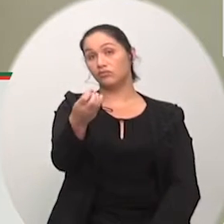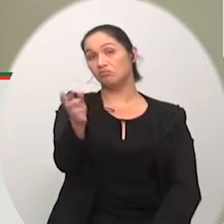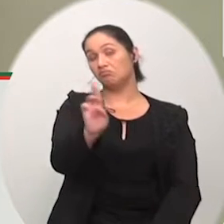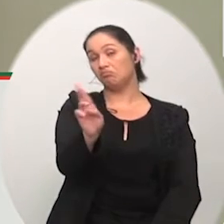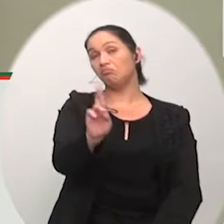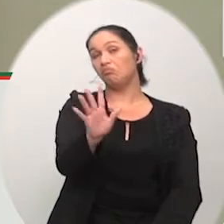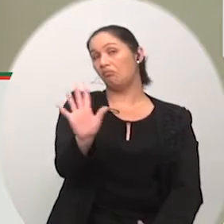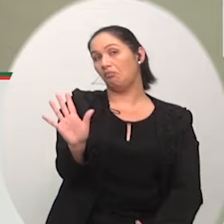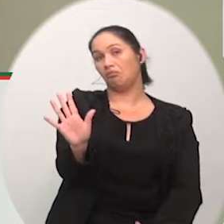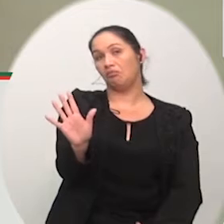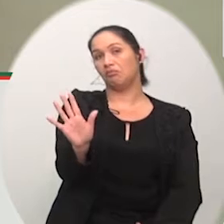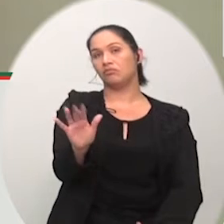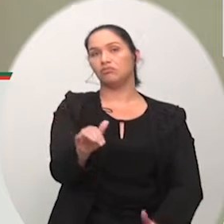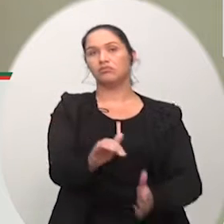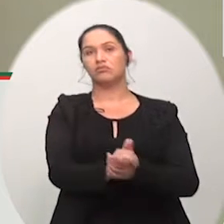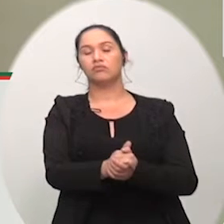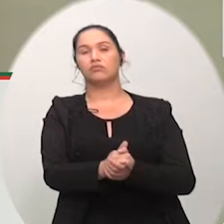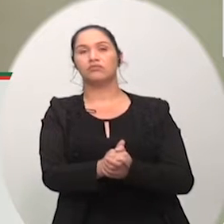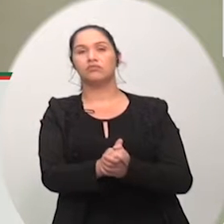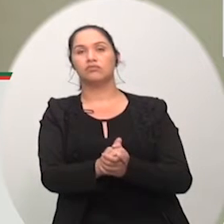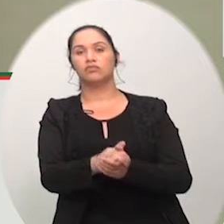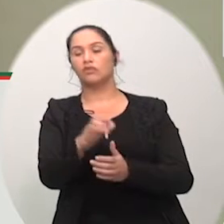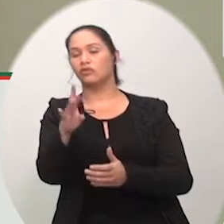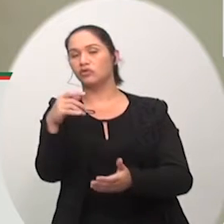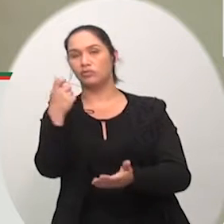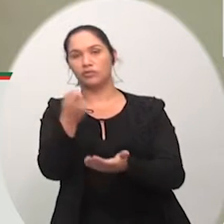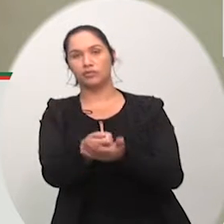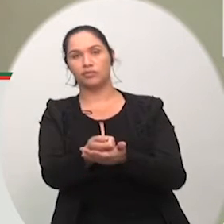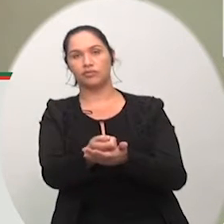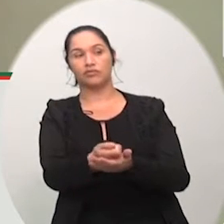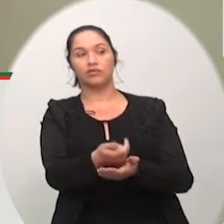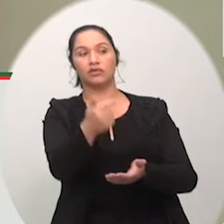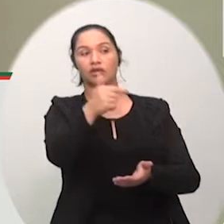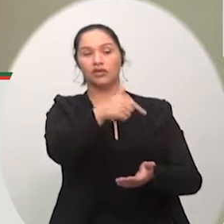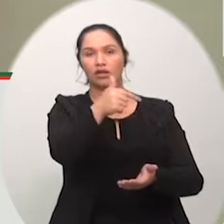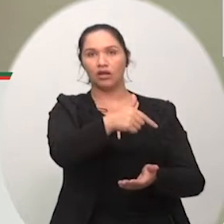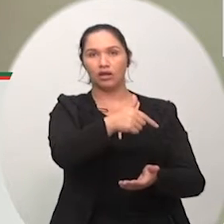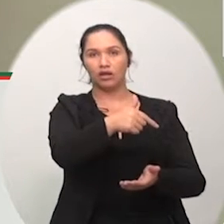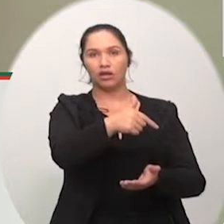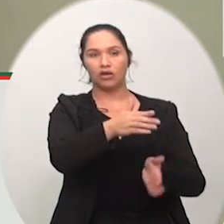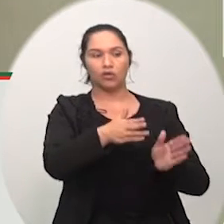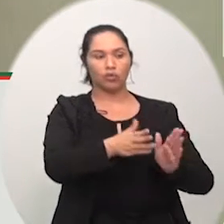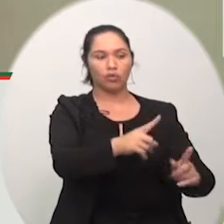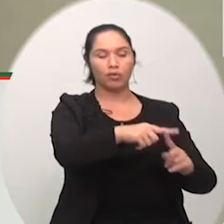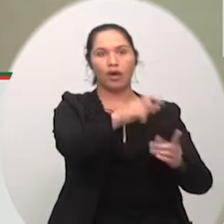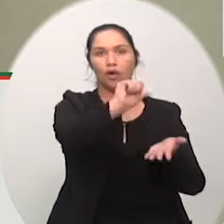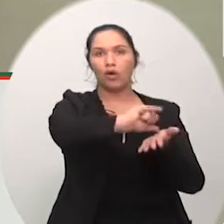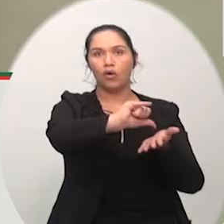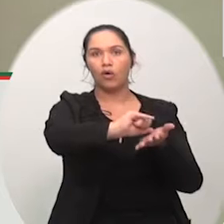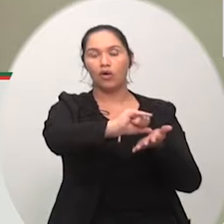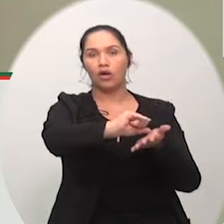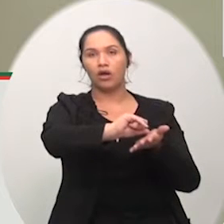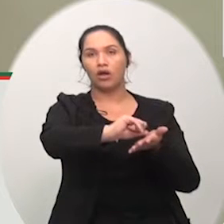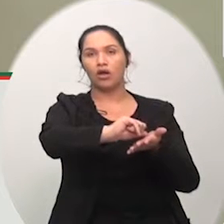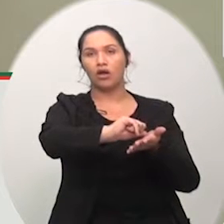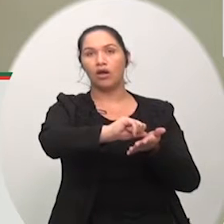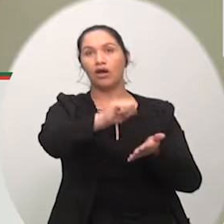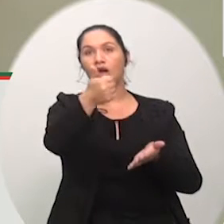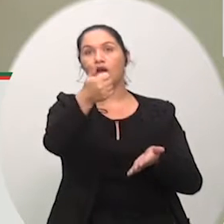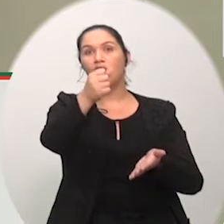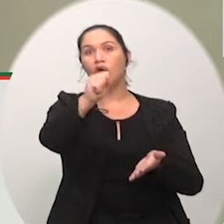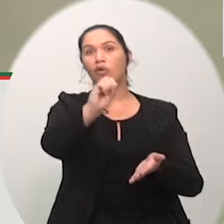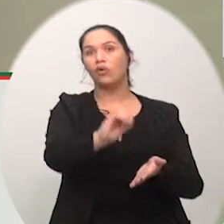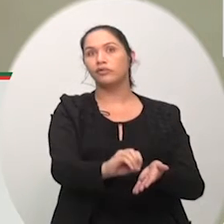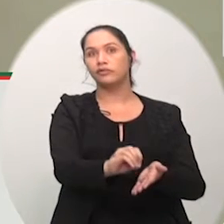enquanto aqui no cemitério municipal o mais barato é 180 chega a 400 reais o aluguel da capela do